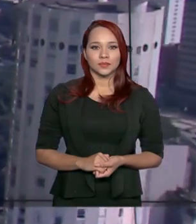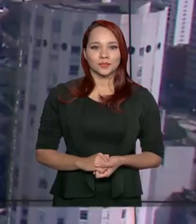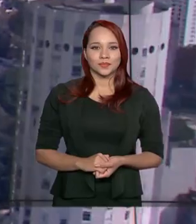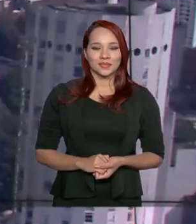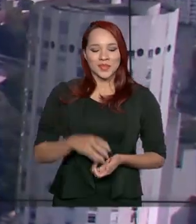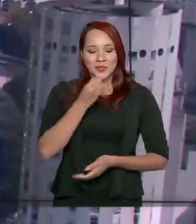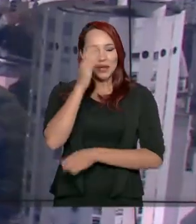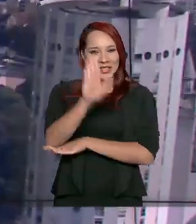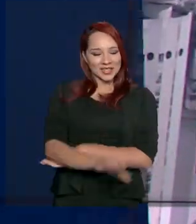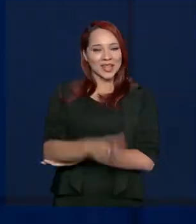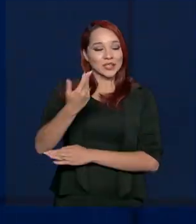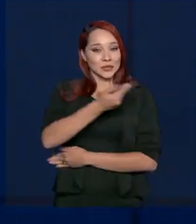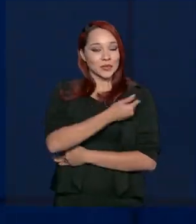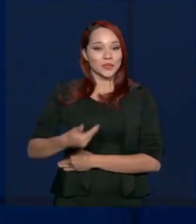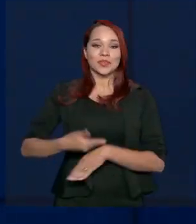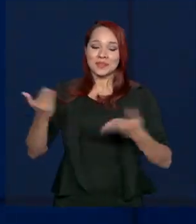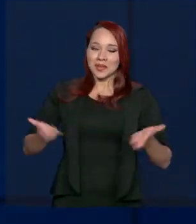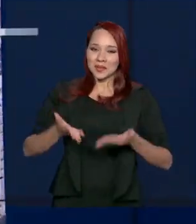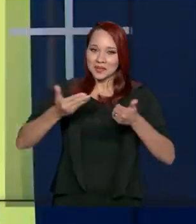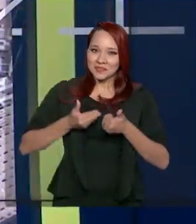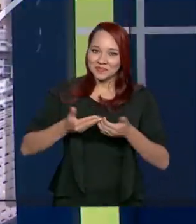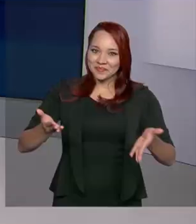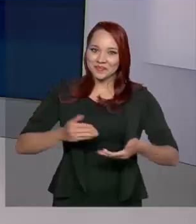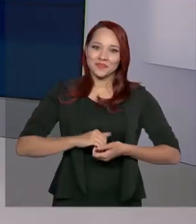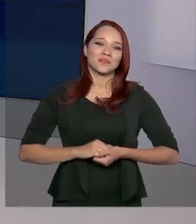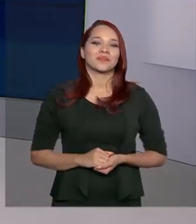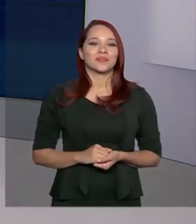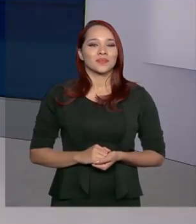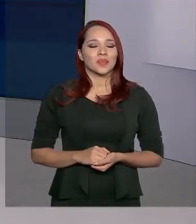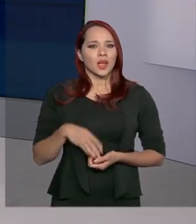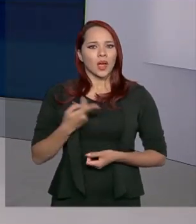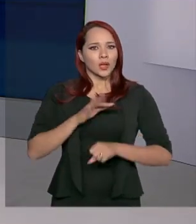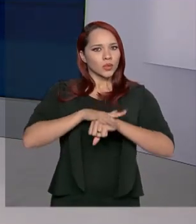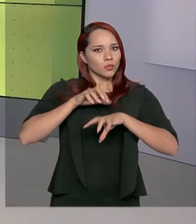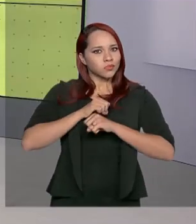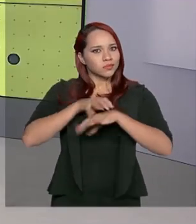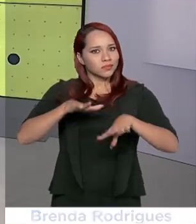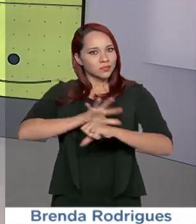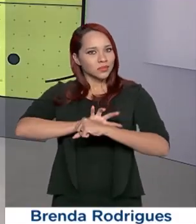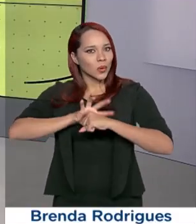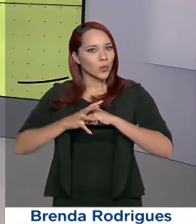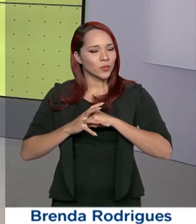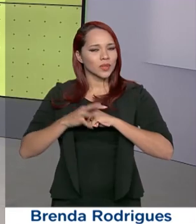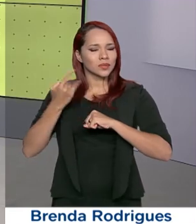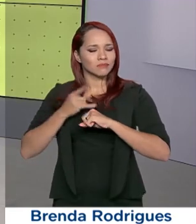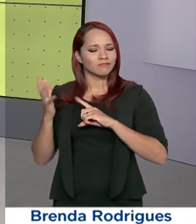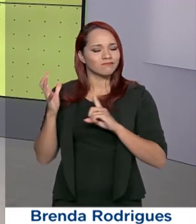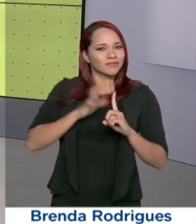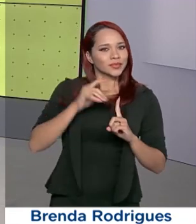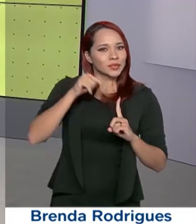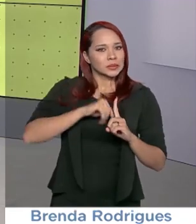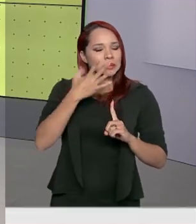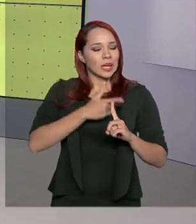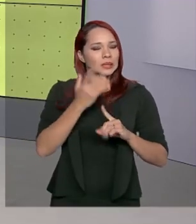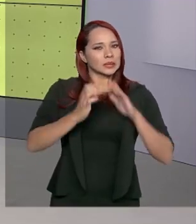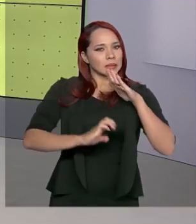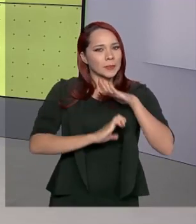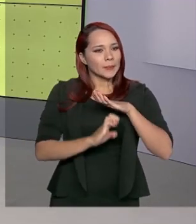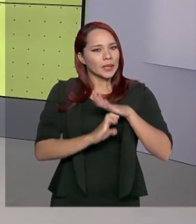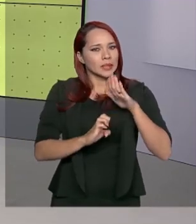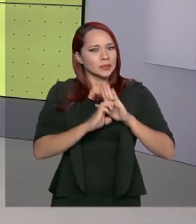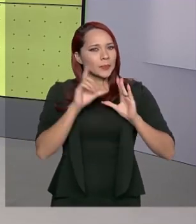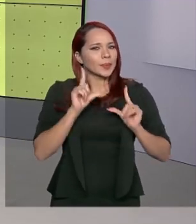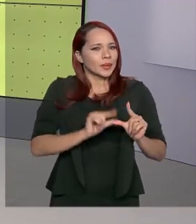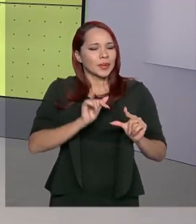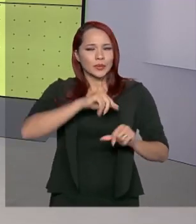Boa tarde, governo agora já está no ar. A pandemia da Covid-19 atingiu em cheio os pequenos negócios em todo o